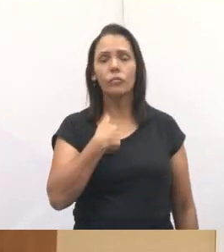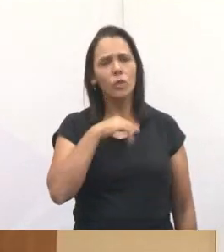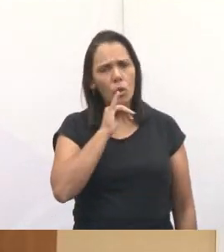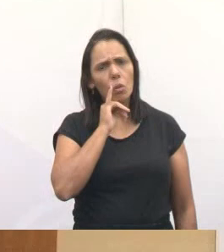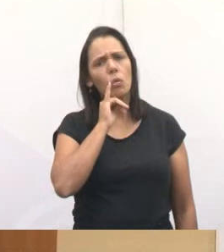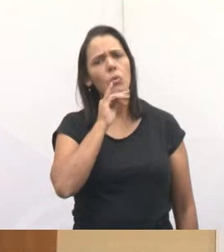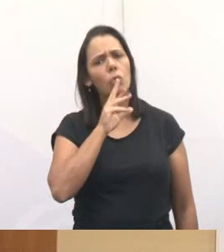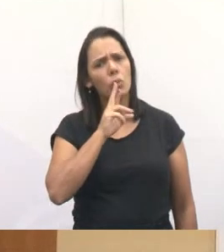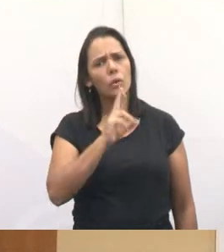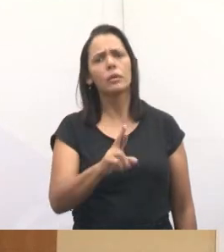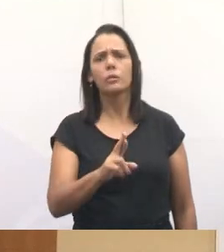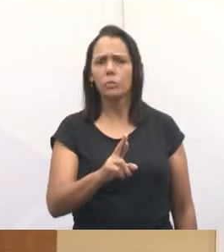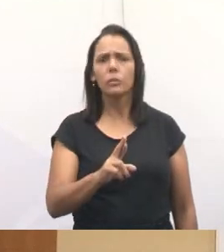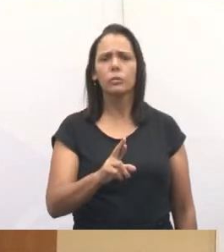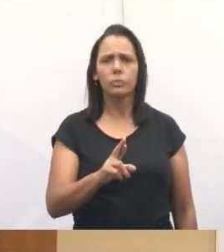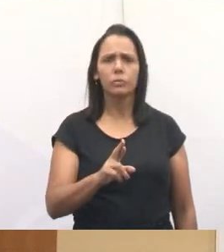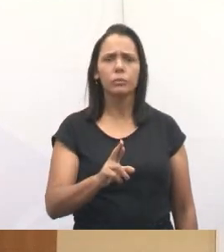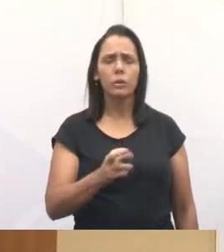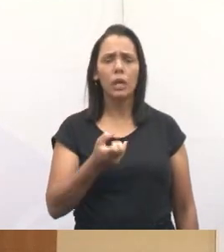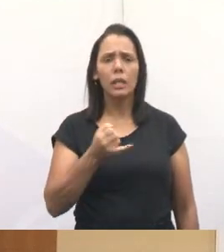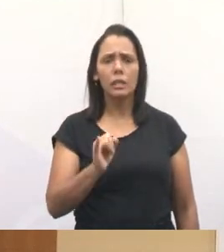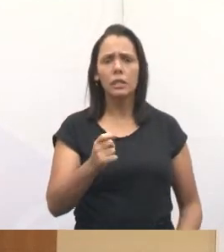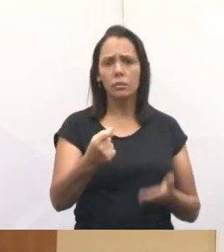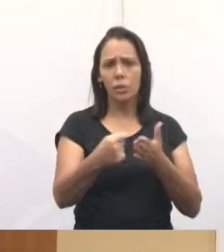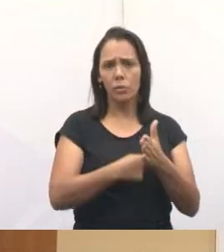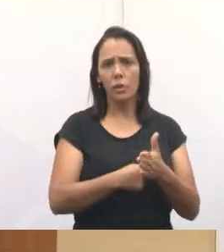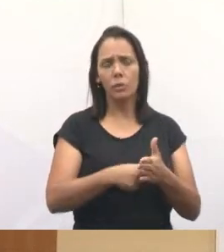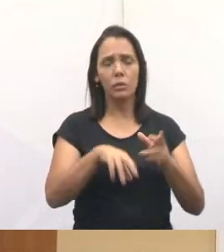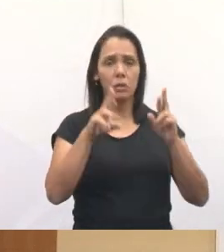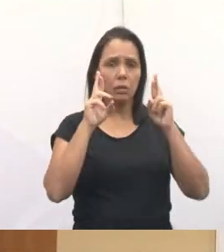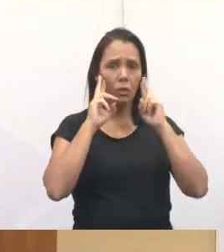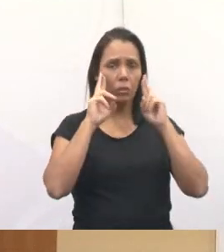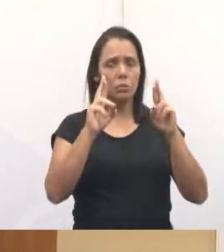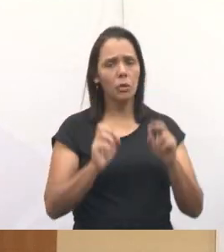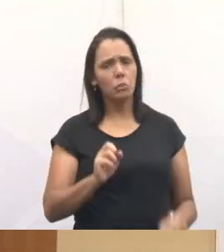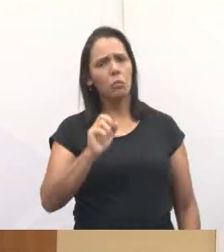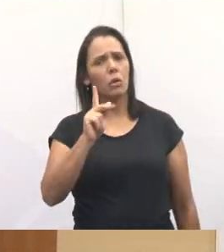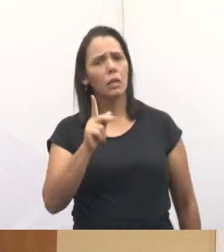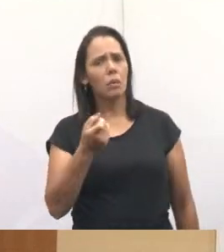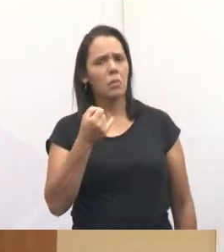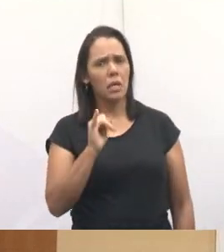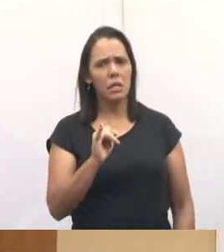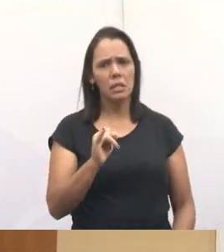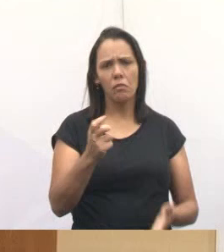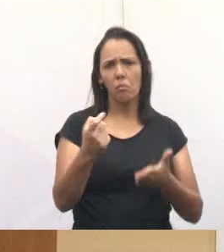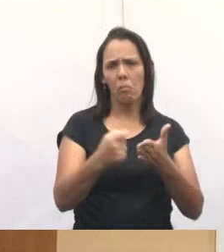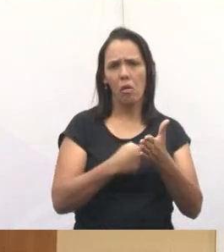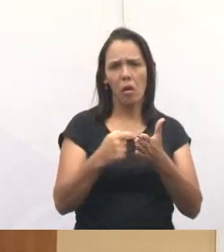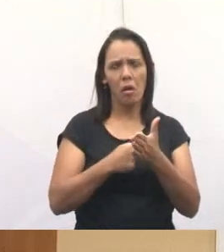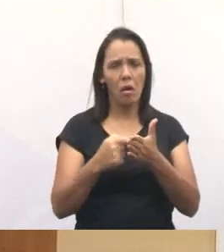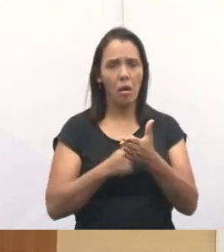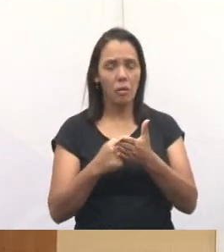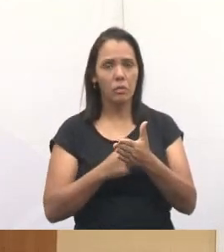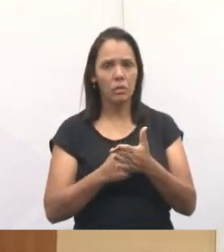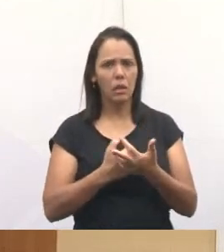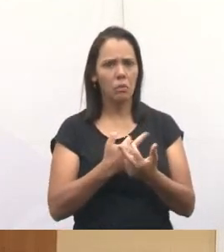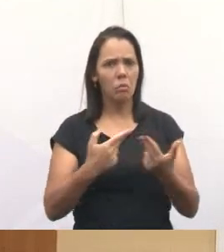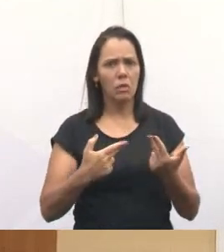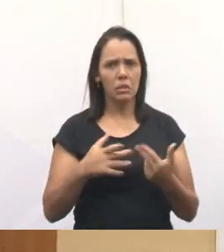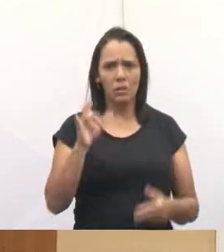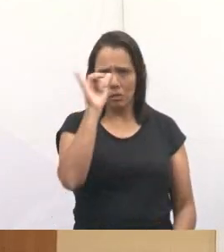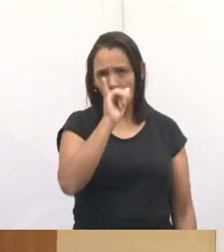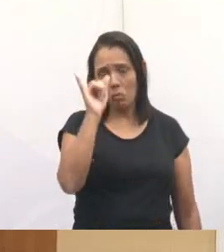altura do que veio, tá? Se vier me perguntar com educação, ok. Mas fazer questionamento, que não é o momento, né?